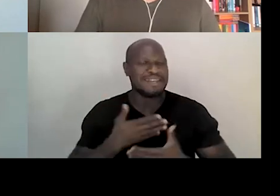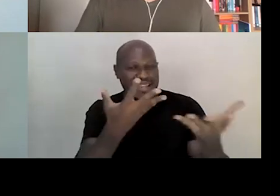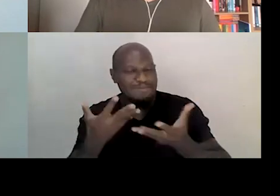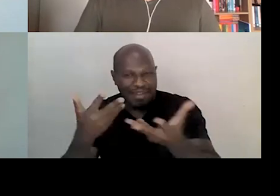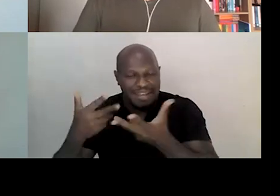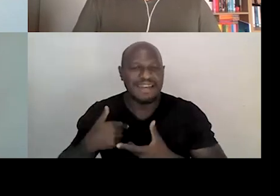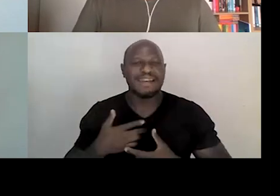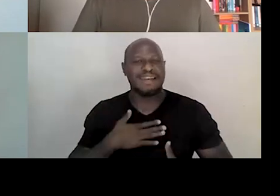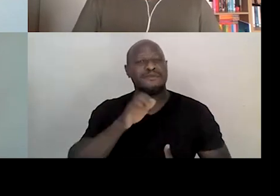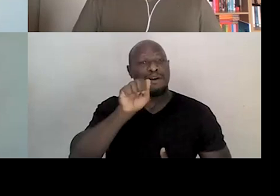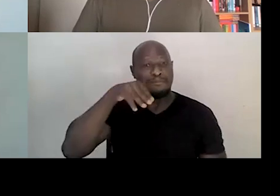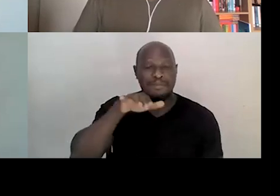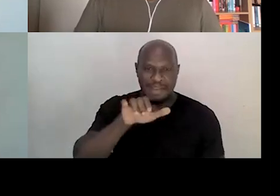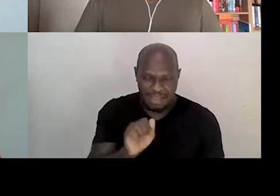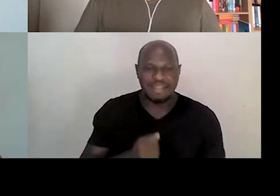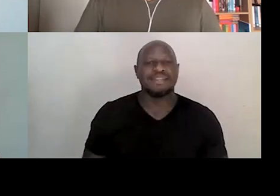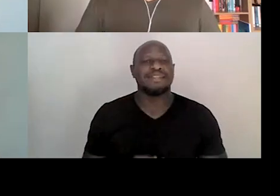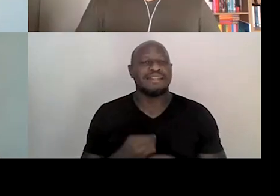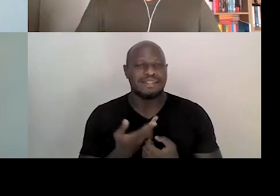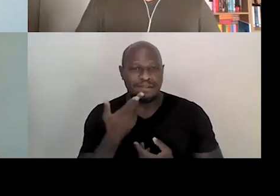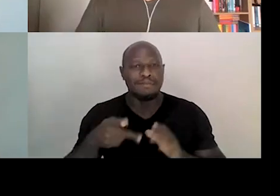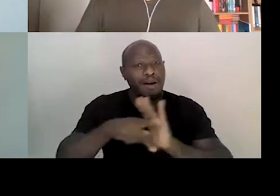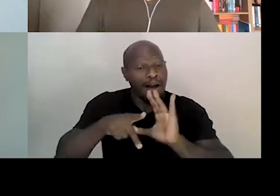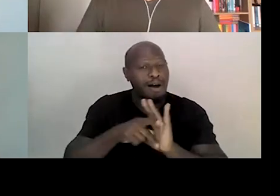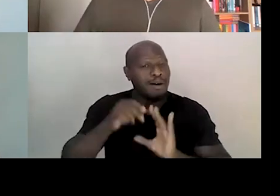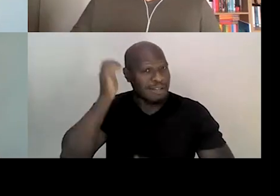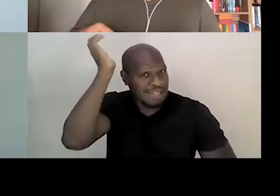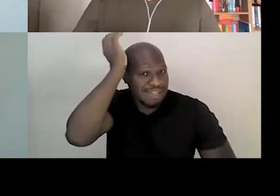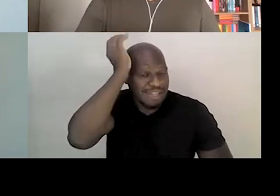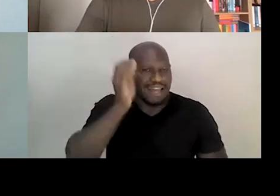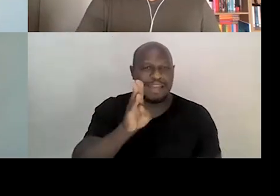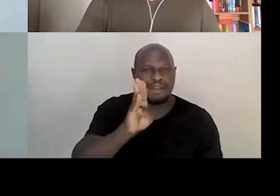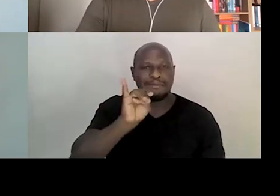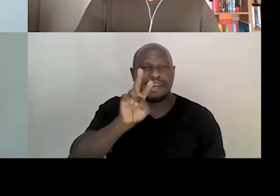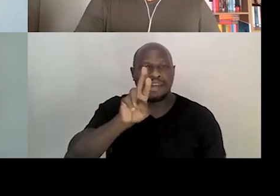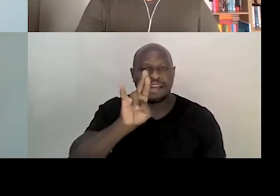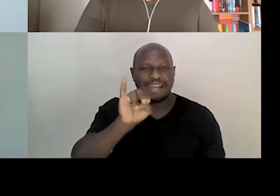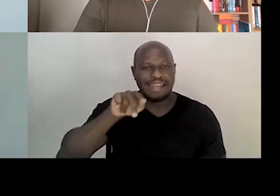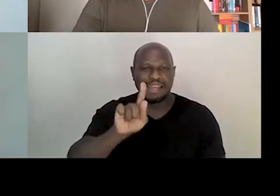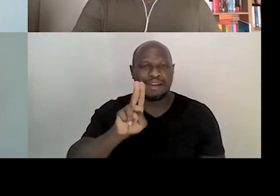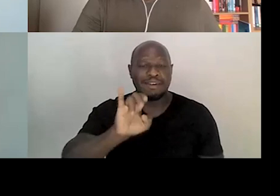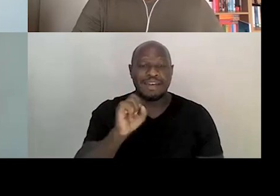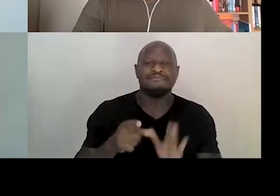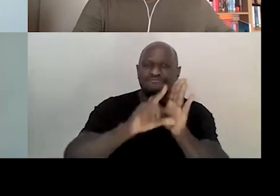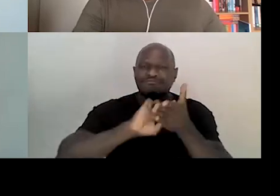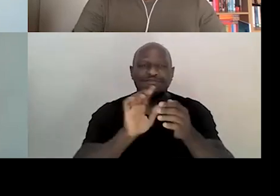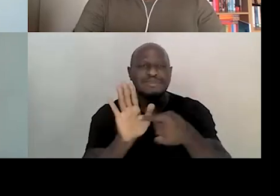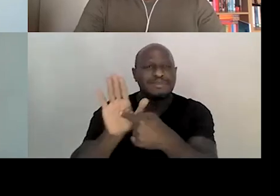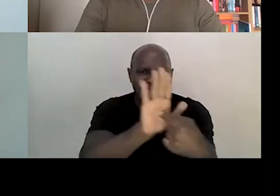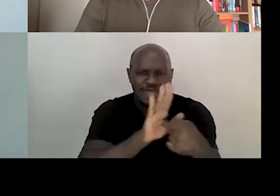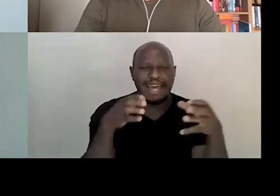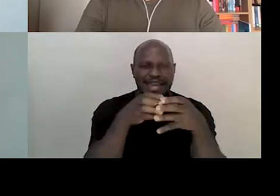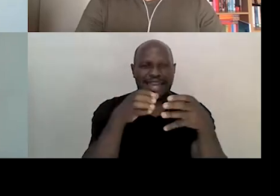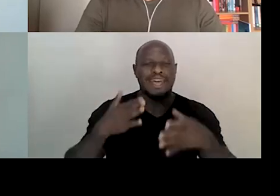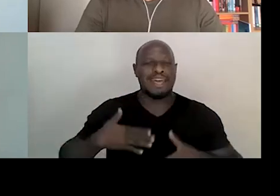animadora cultural do Sesc Birigui. E agora, antes de apresentar a nossa equipe a vocês, eu vou fazer minha auto